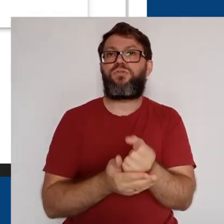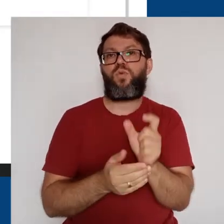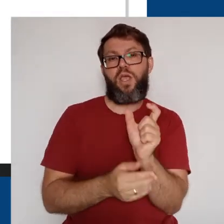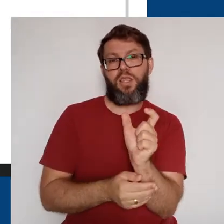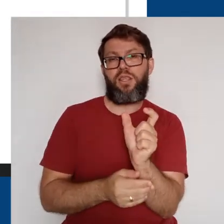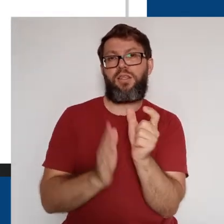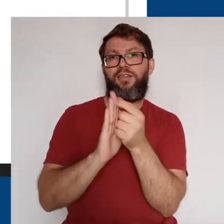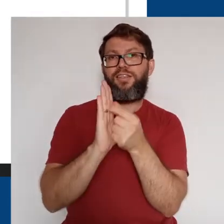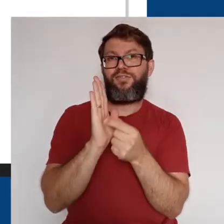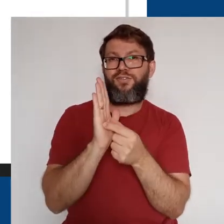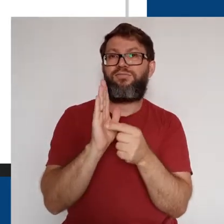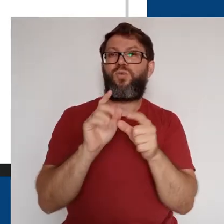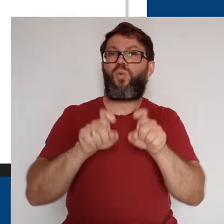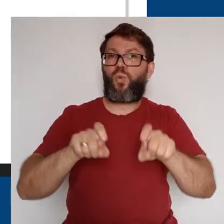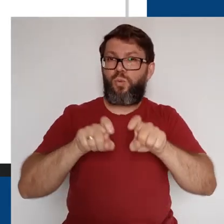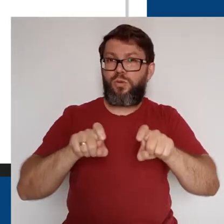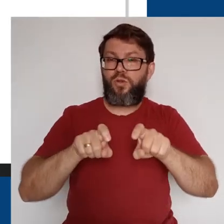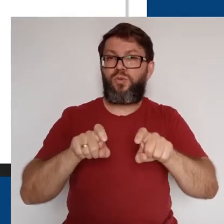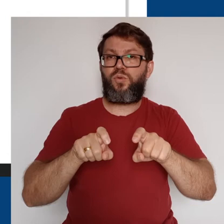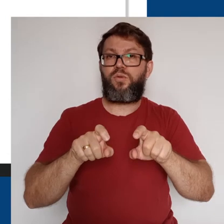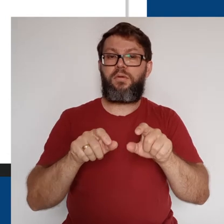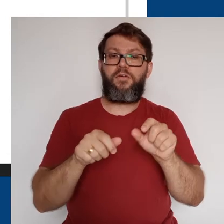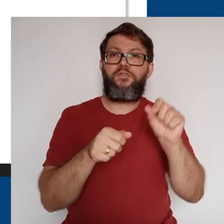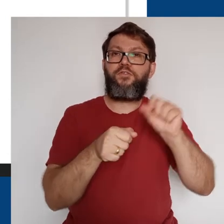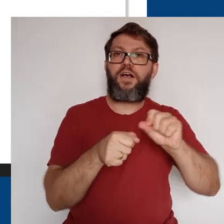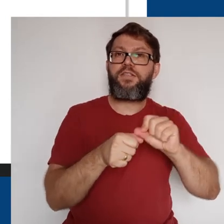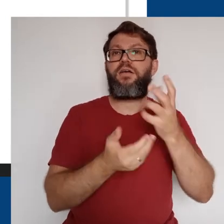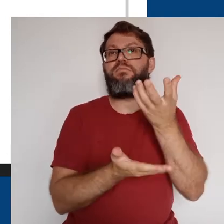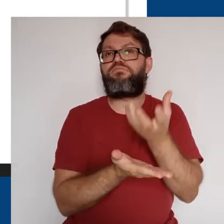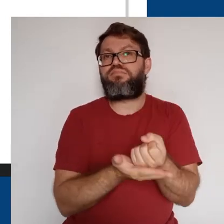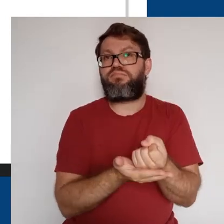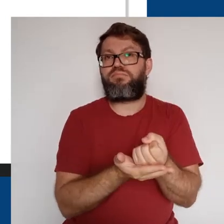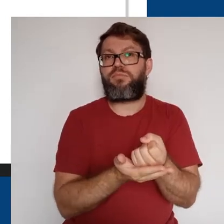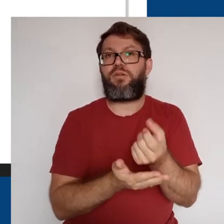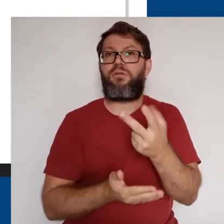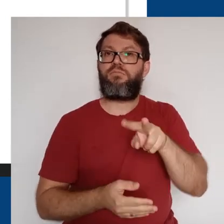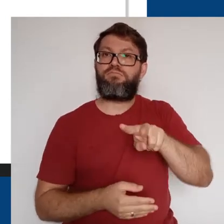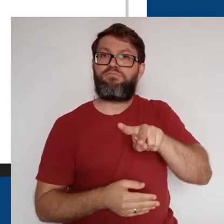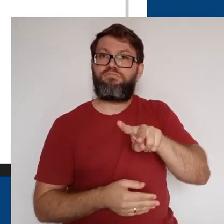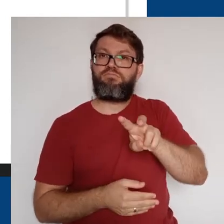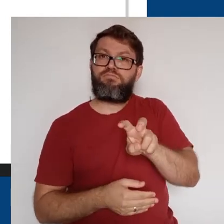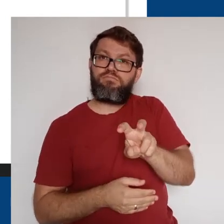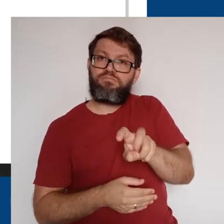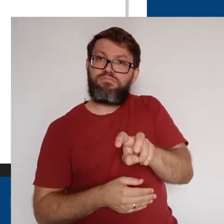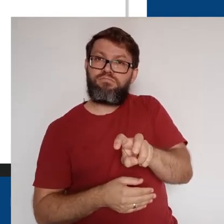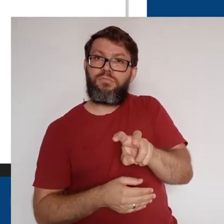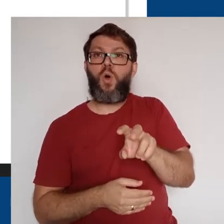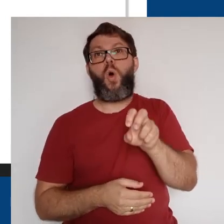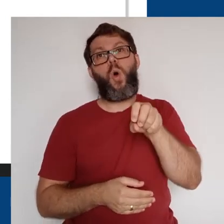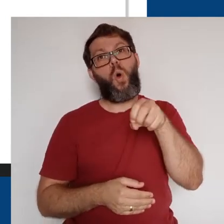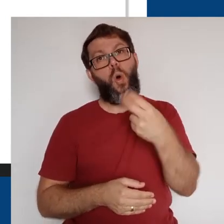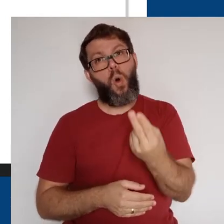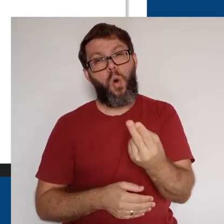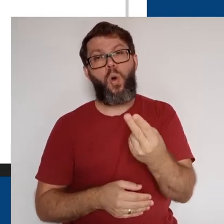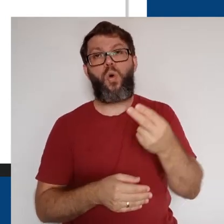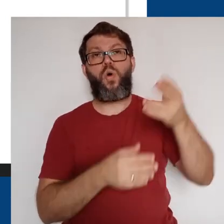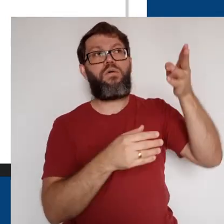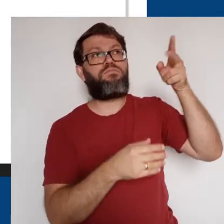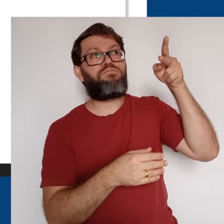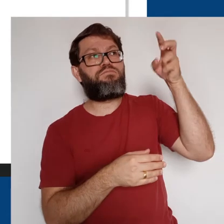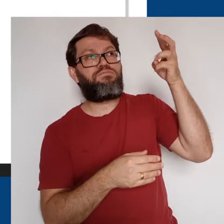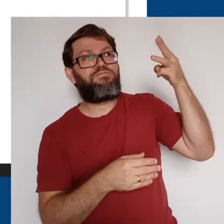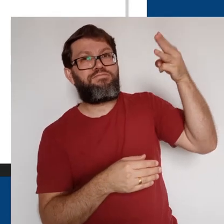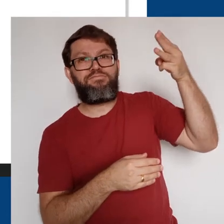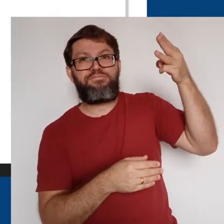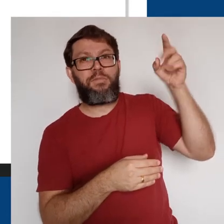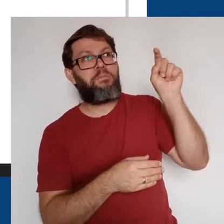arquivo para o seu computador, selecionando Fazer Download após clicar com o botão direito no arquivo, ou usando o menu